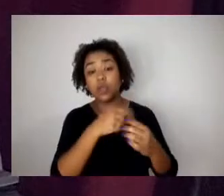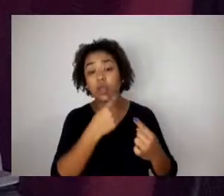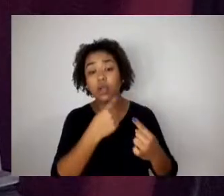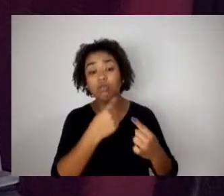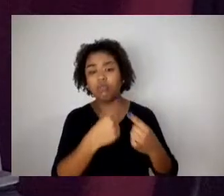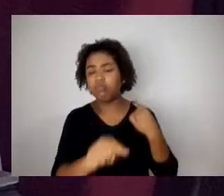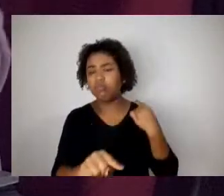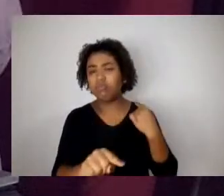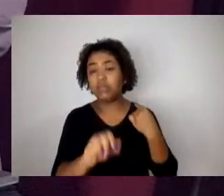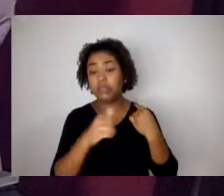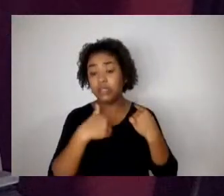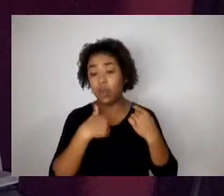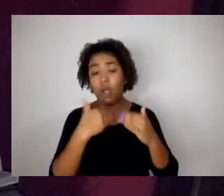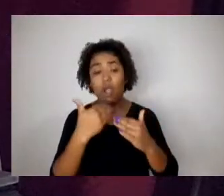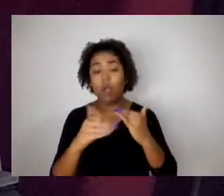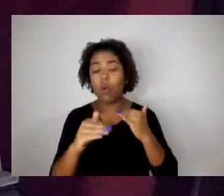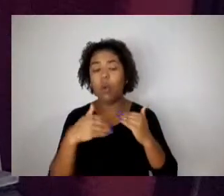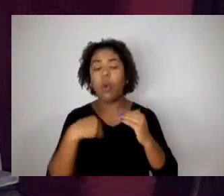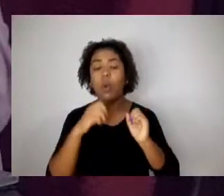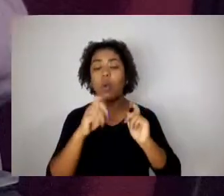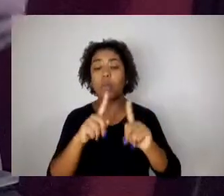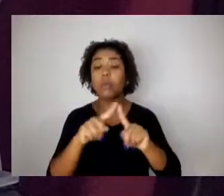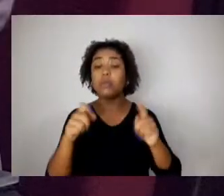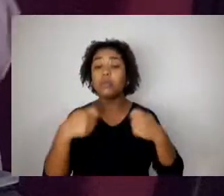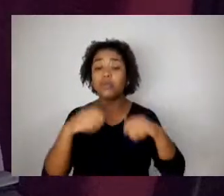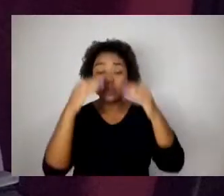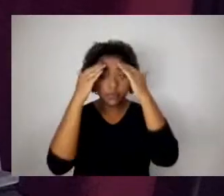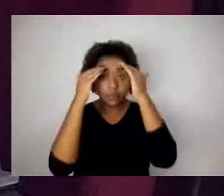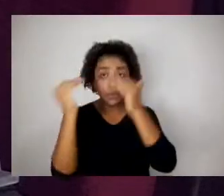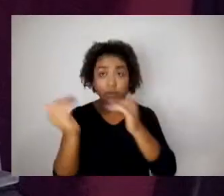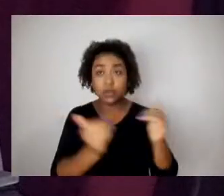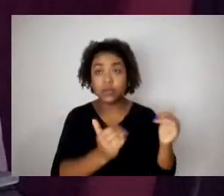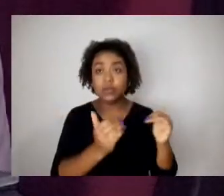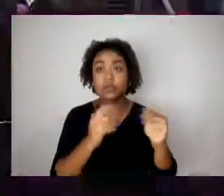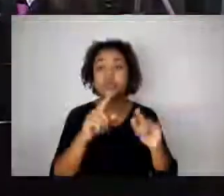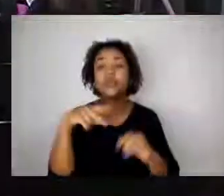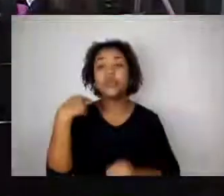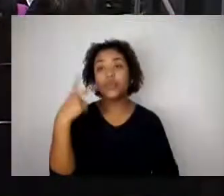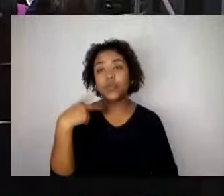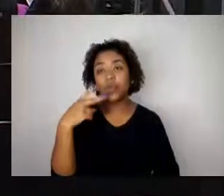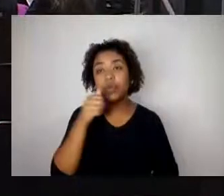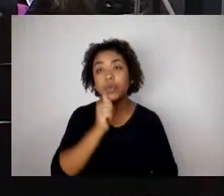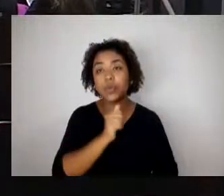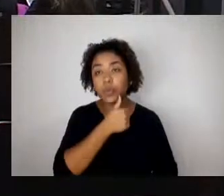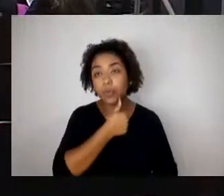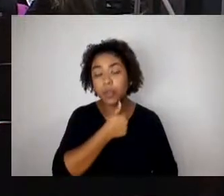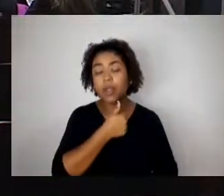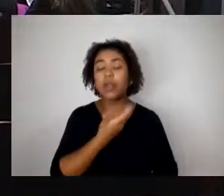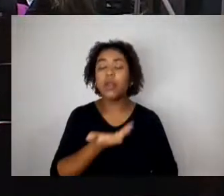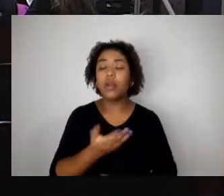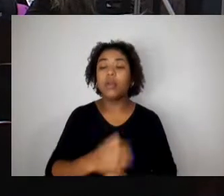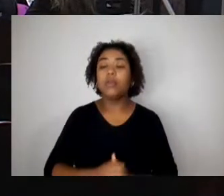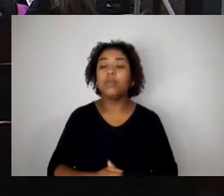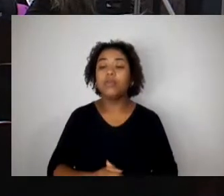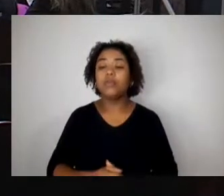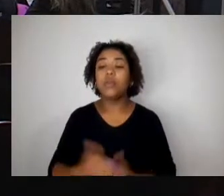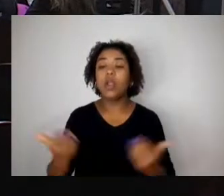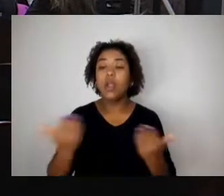e parabéns, vereador Melo, e a quem se posicionaram. Vereador André Luiz, pela ordem. Pela ordem, presidente, só